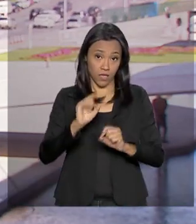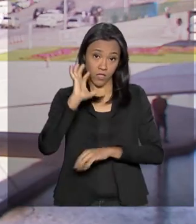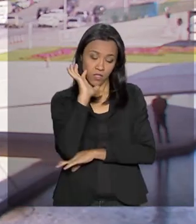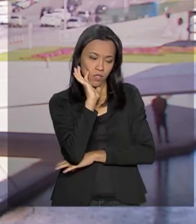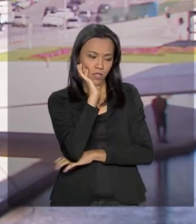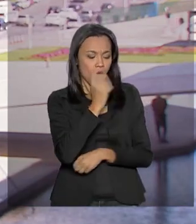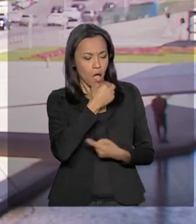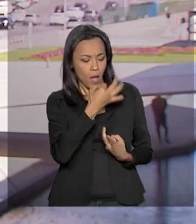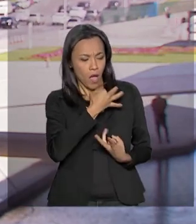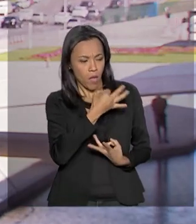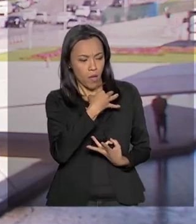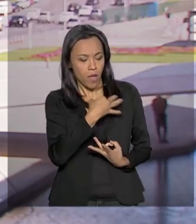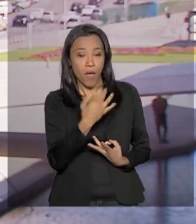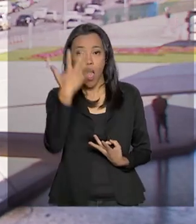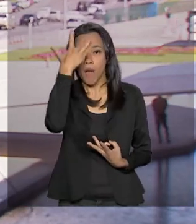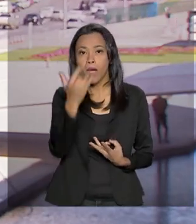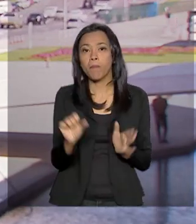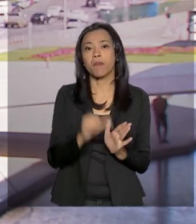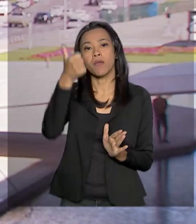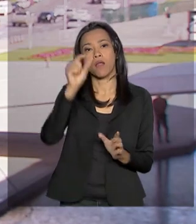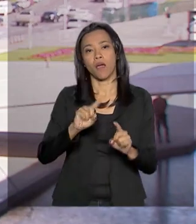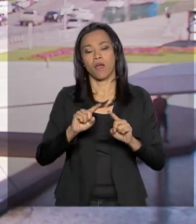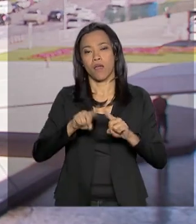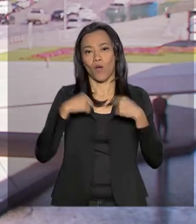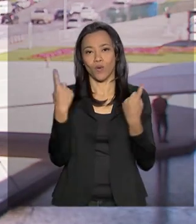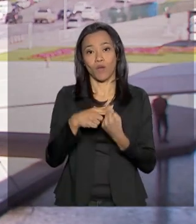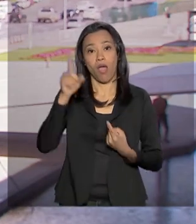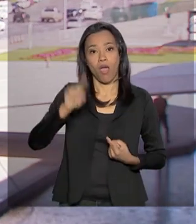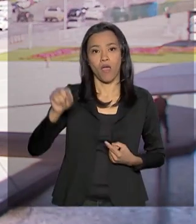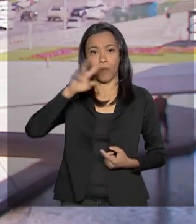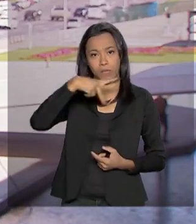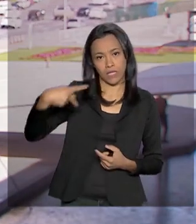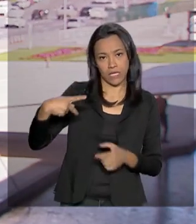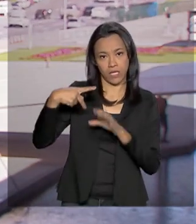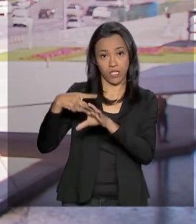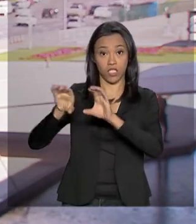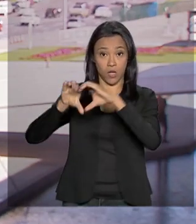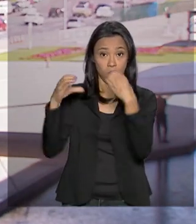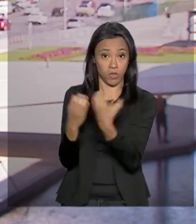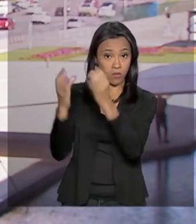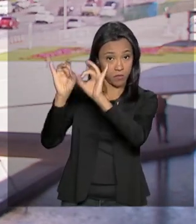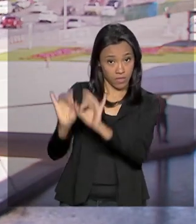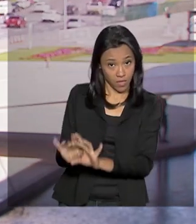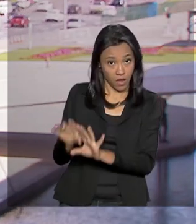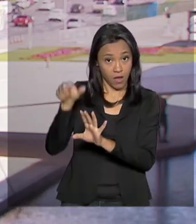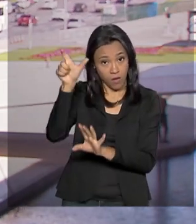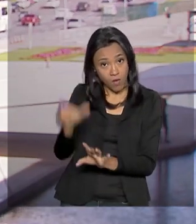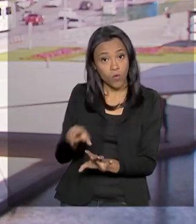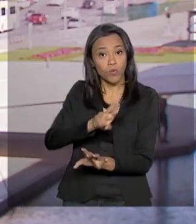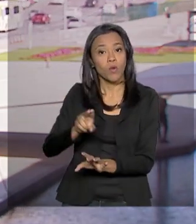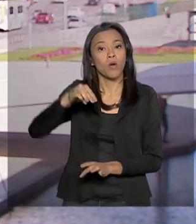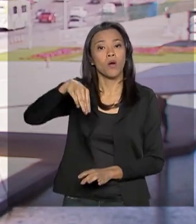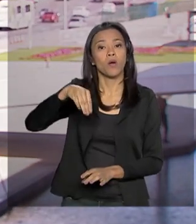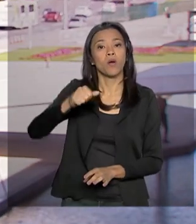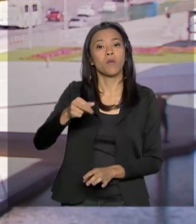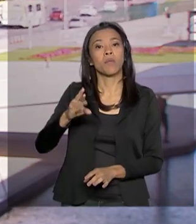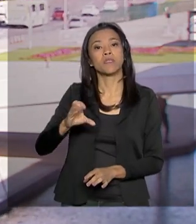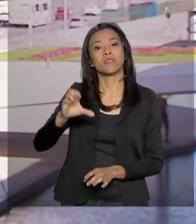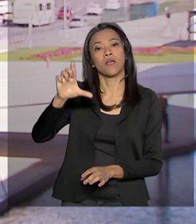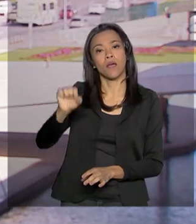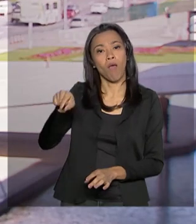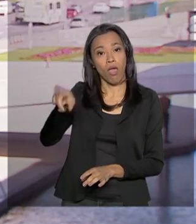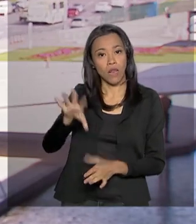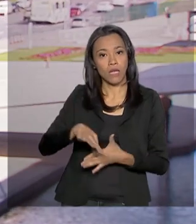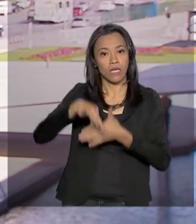já amanhã na primeira audiência pública foi do presidente da Comissão Especial, o deputado Marcelo Ramos, encabeçado pelo líder do governo